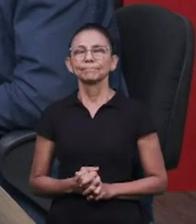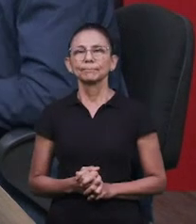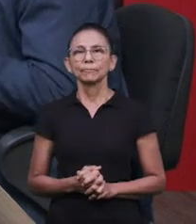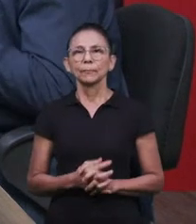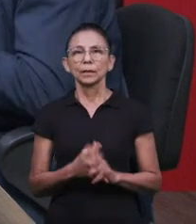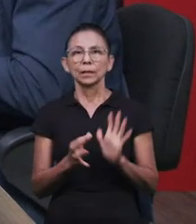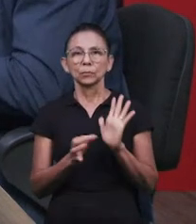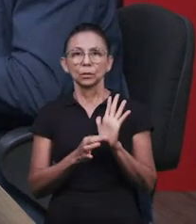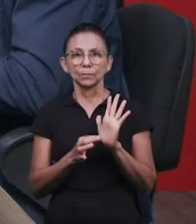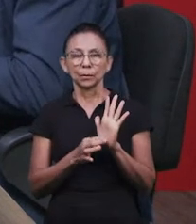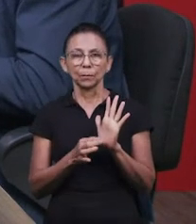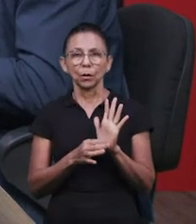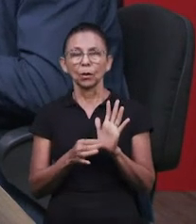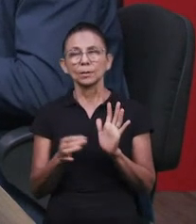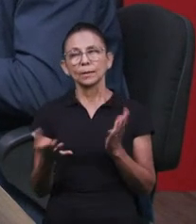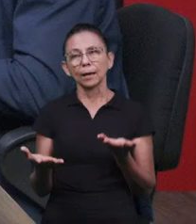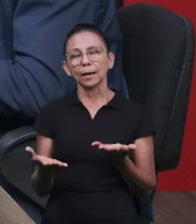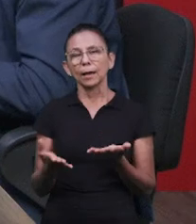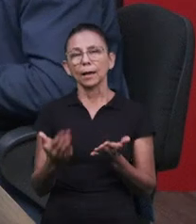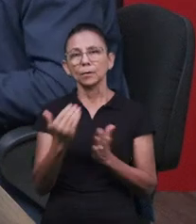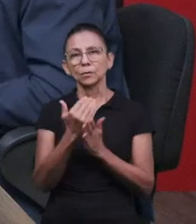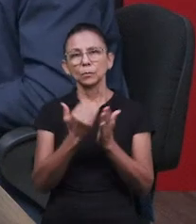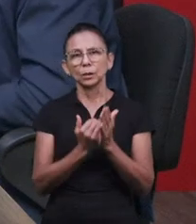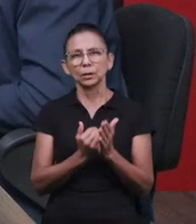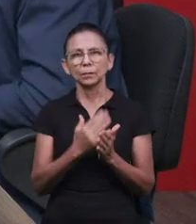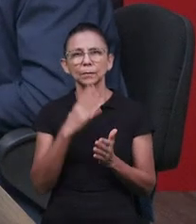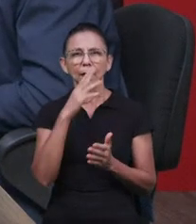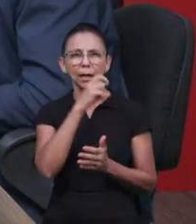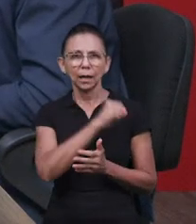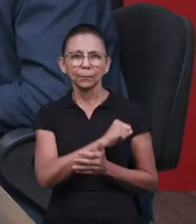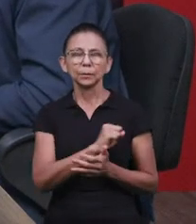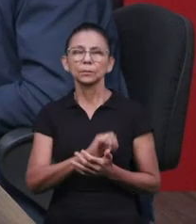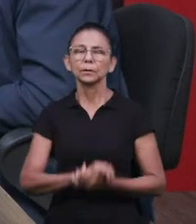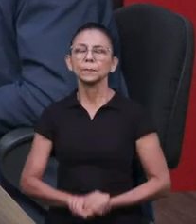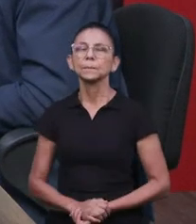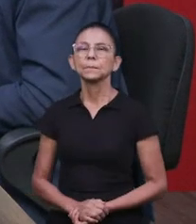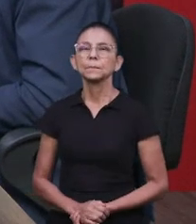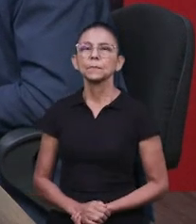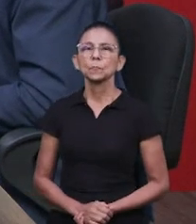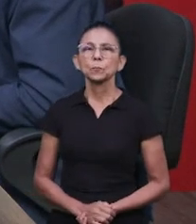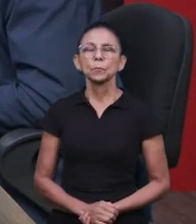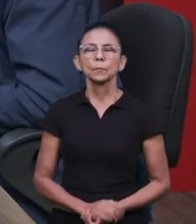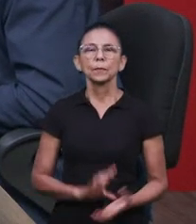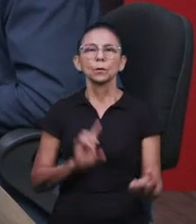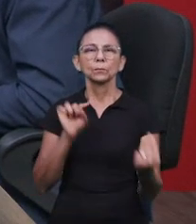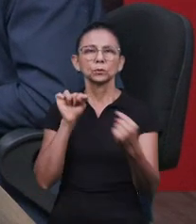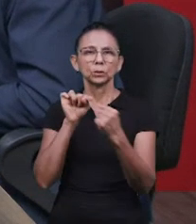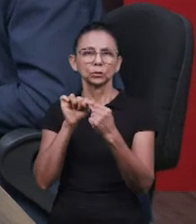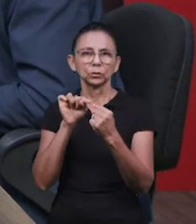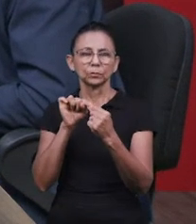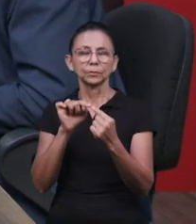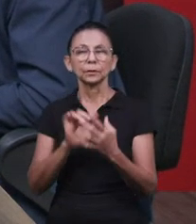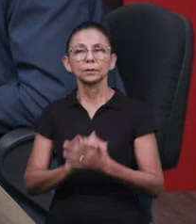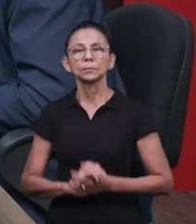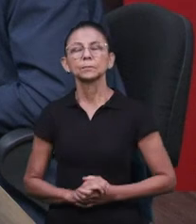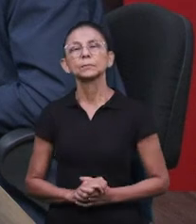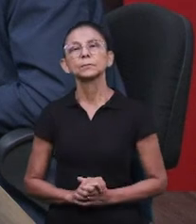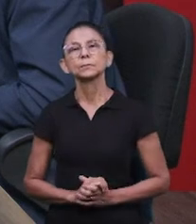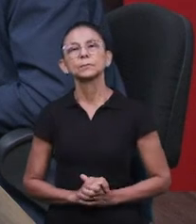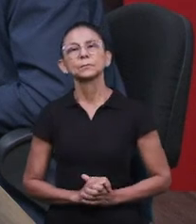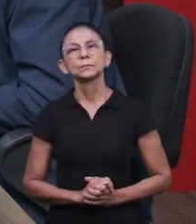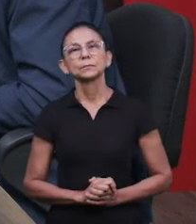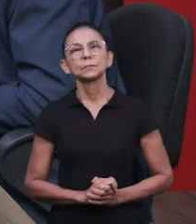proposta de fazer programas mais curtos, né? Para que os nossos irmãos possam assistir de maneira mais objetiva.